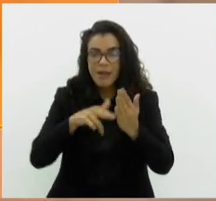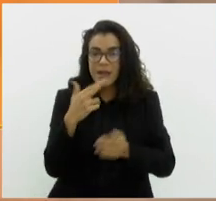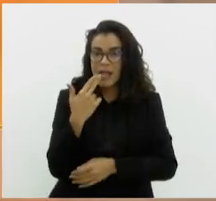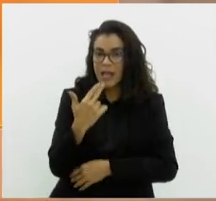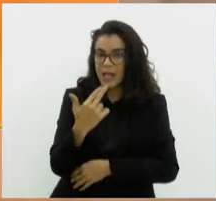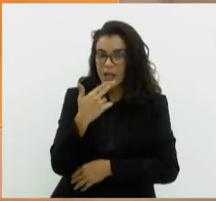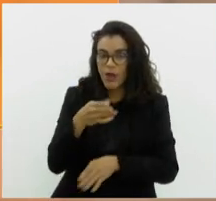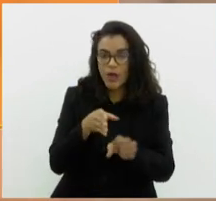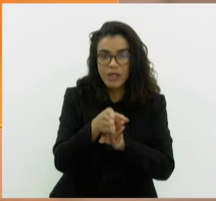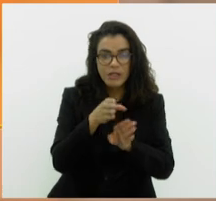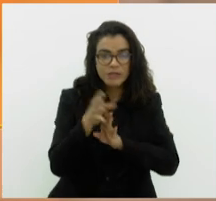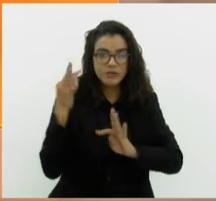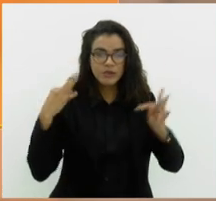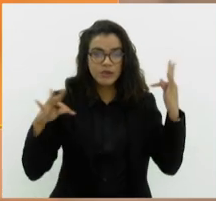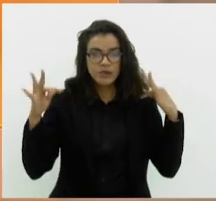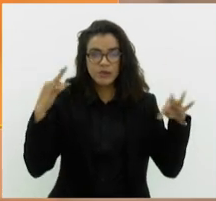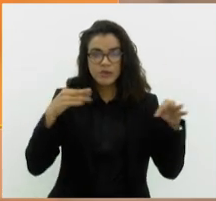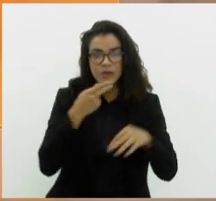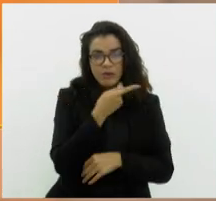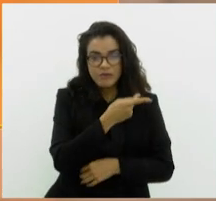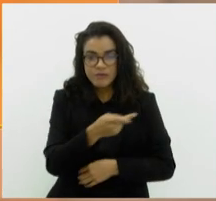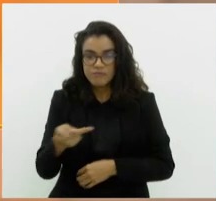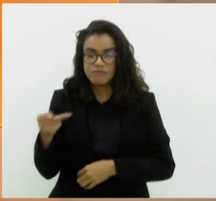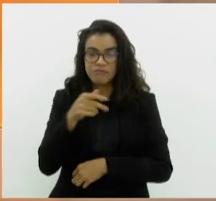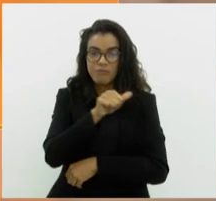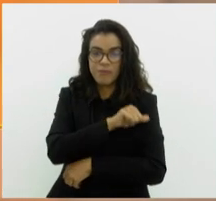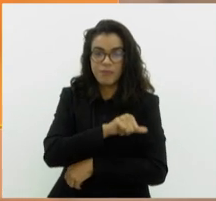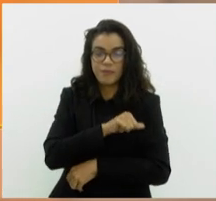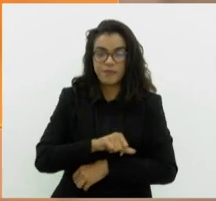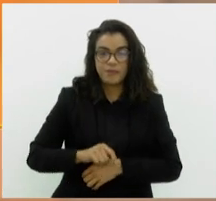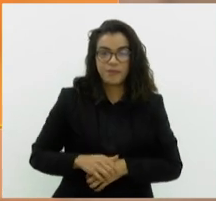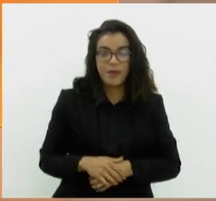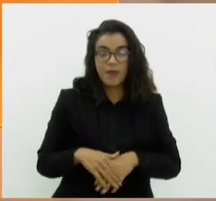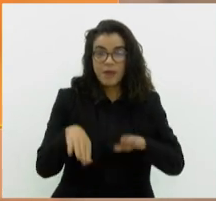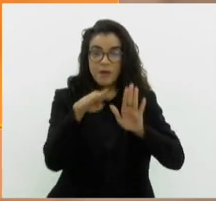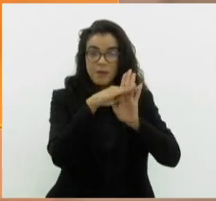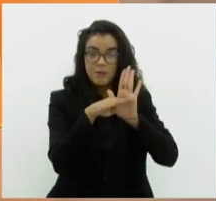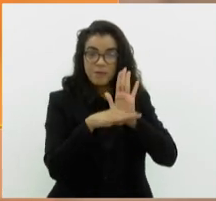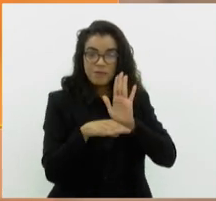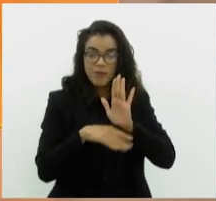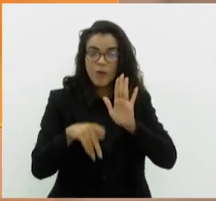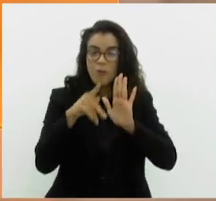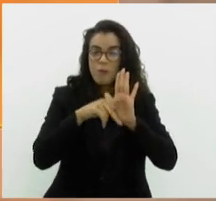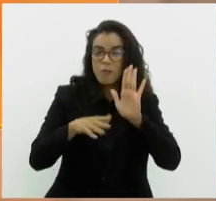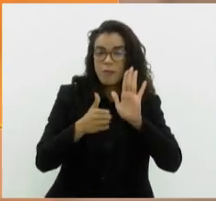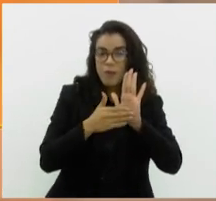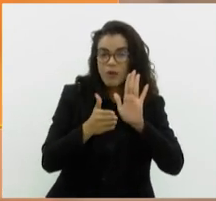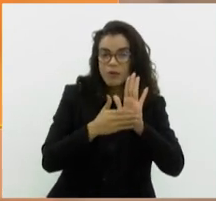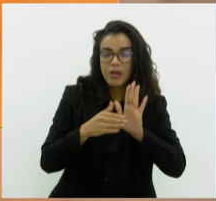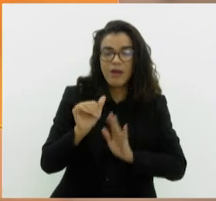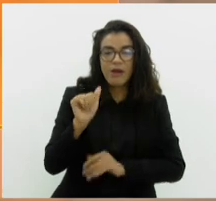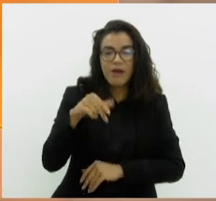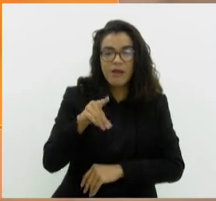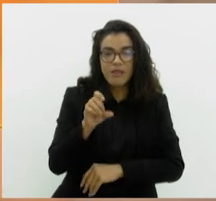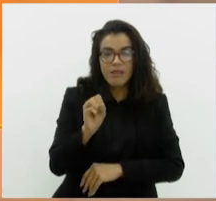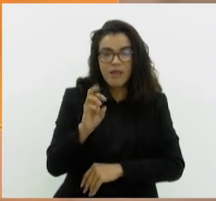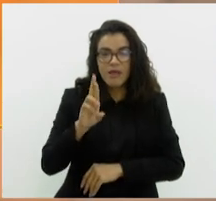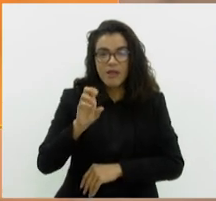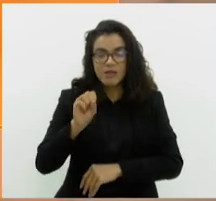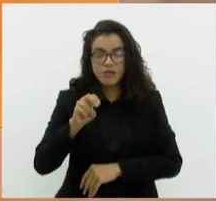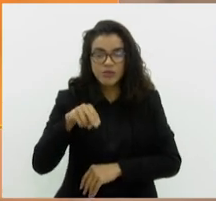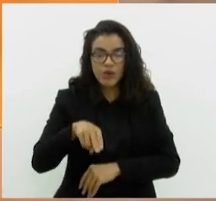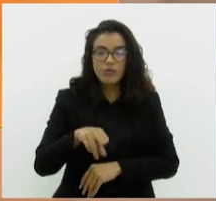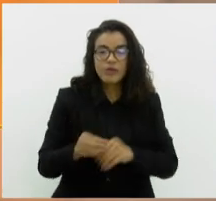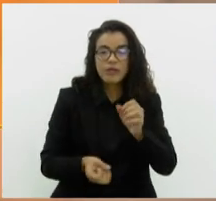orientação de turistas em visita ao Rio de Janeiro. Também na pauta, um projeto do deputado Anderson Moraes, que cria o